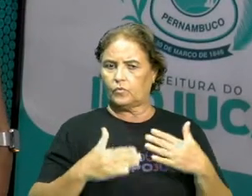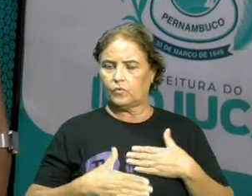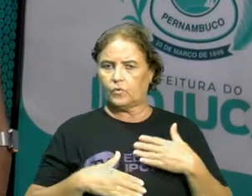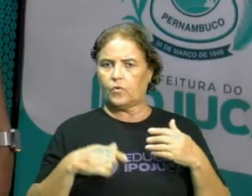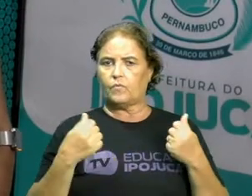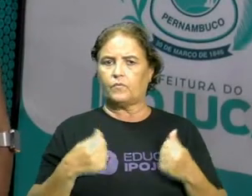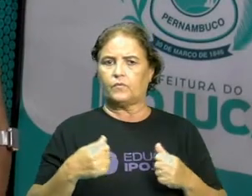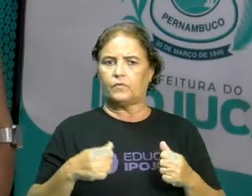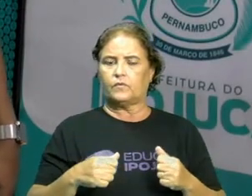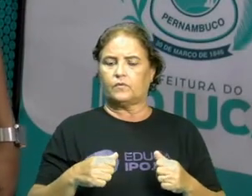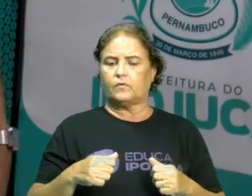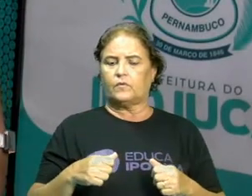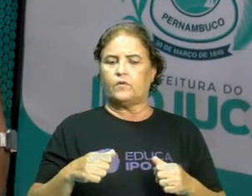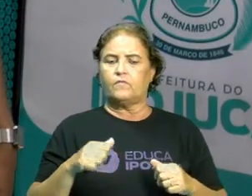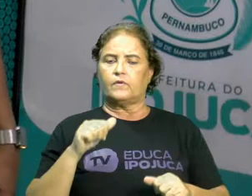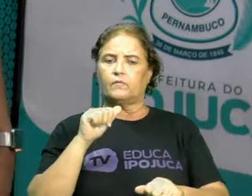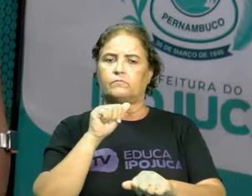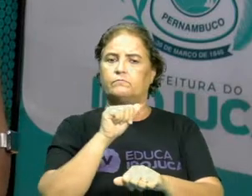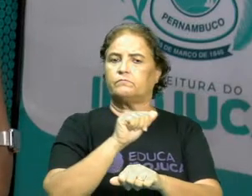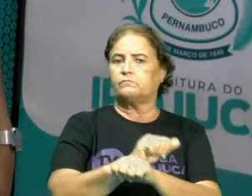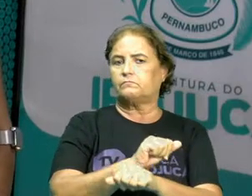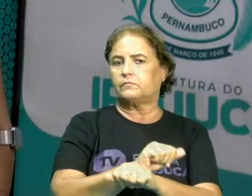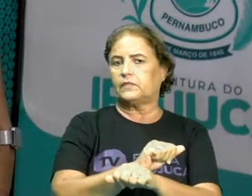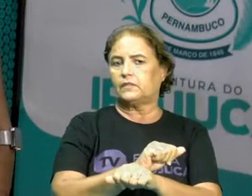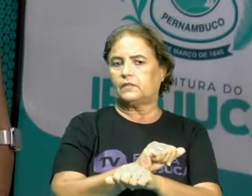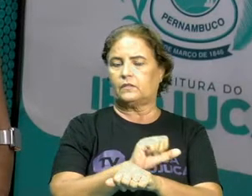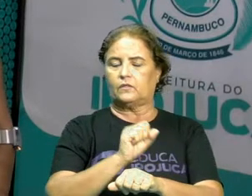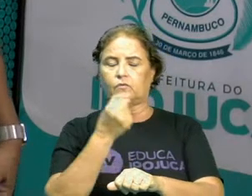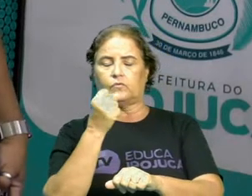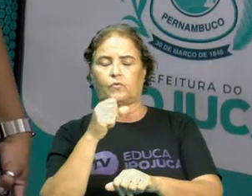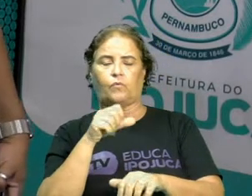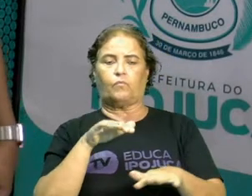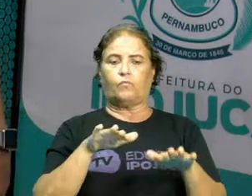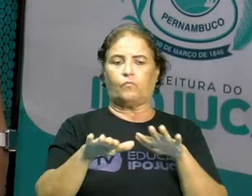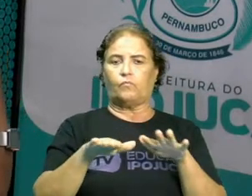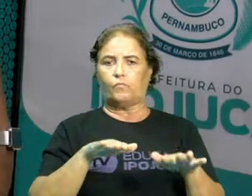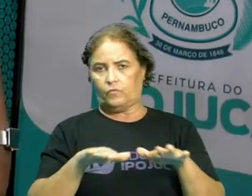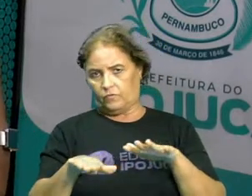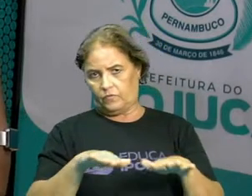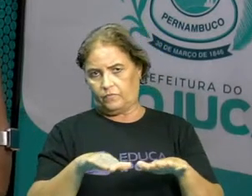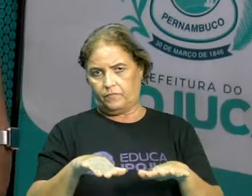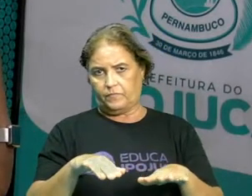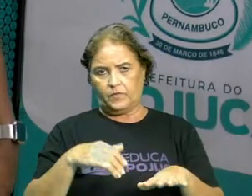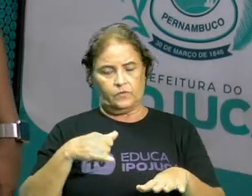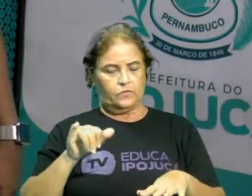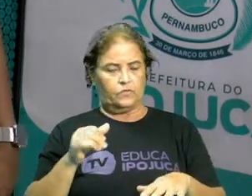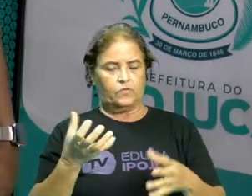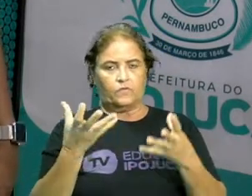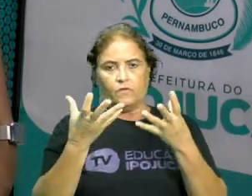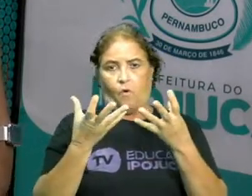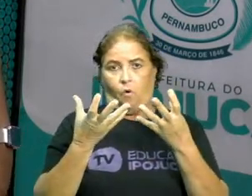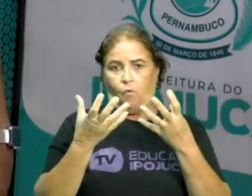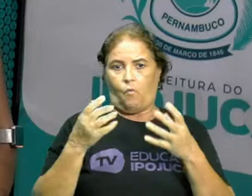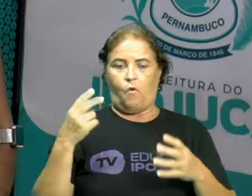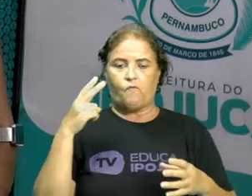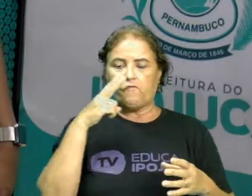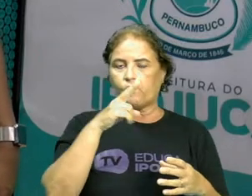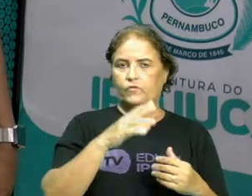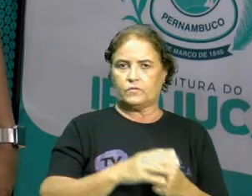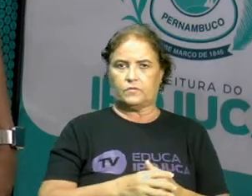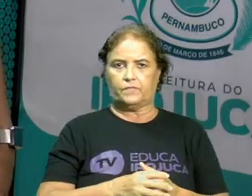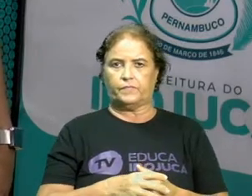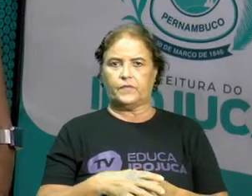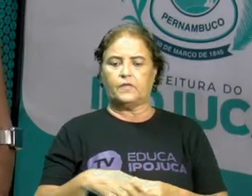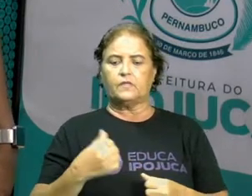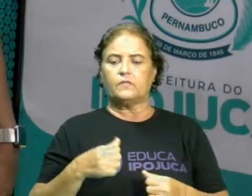ou em movimento. Se nenhuma força for aplicada sobre ele. Ou seja, se eu deixar uma coisa parada ali,